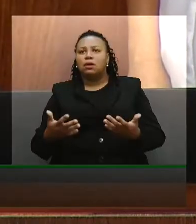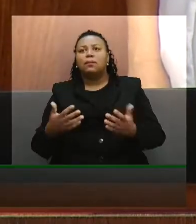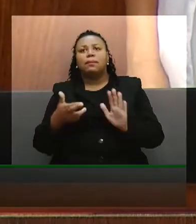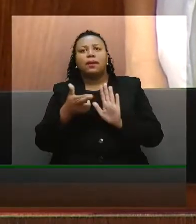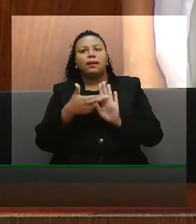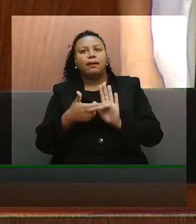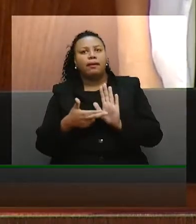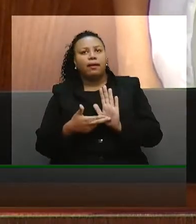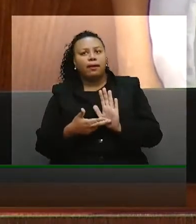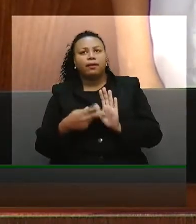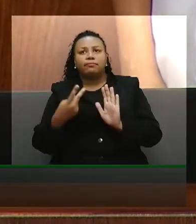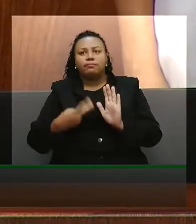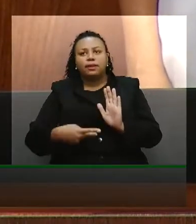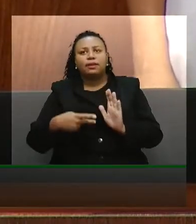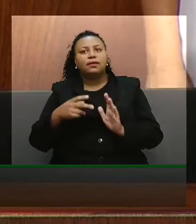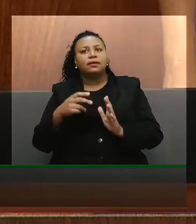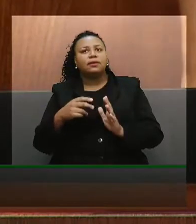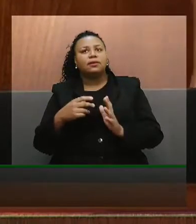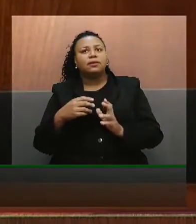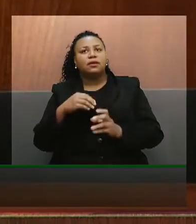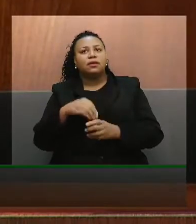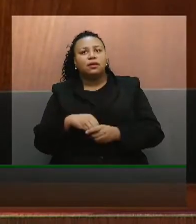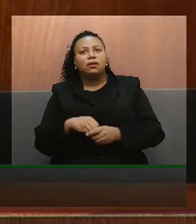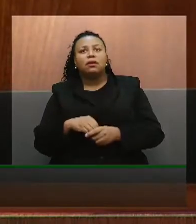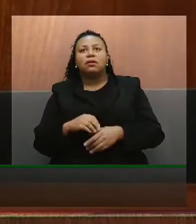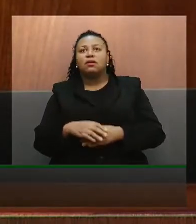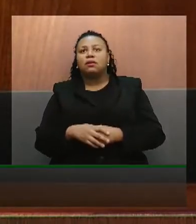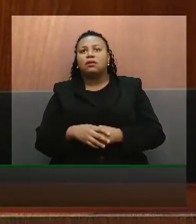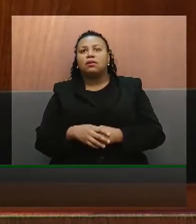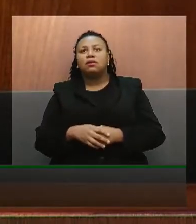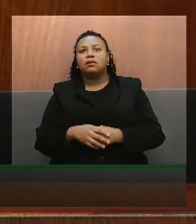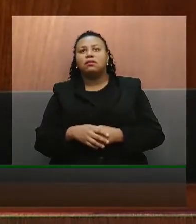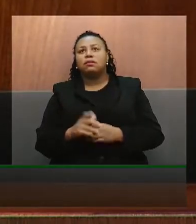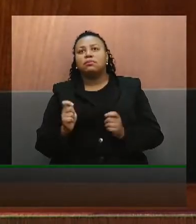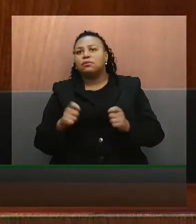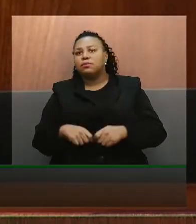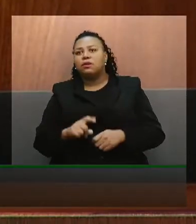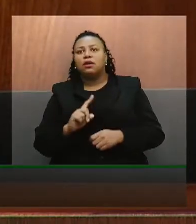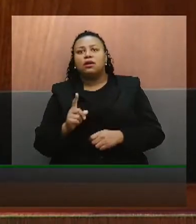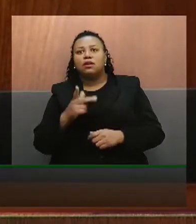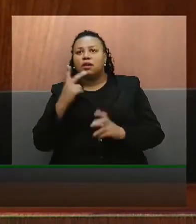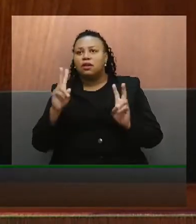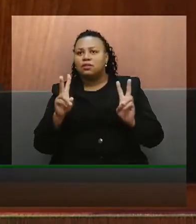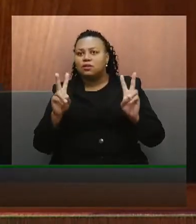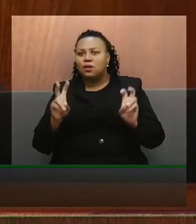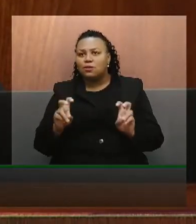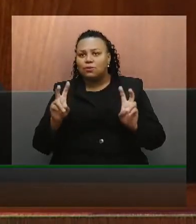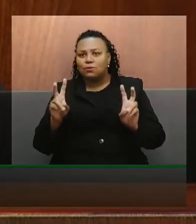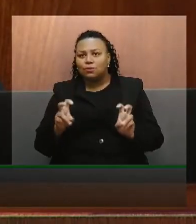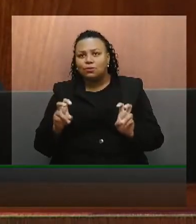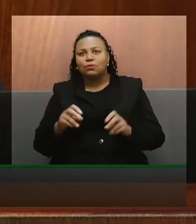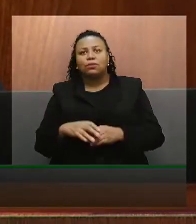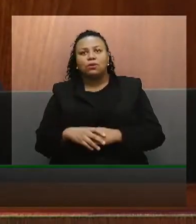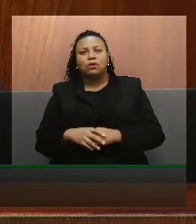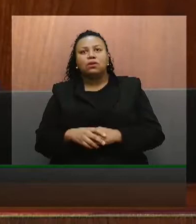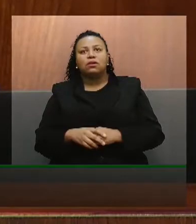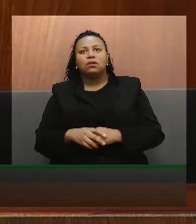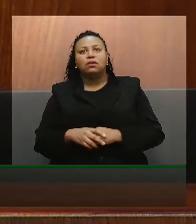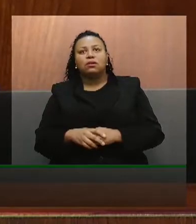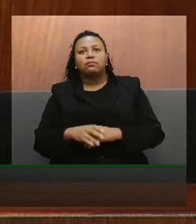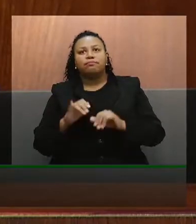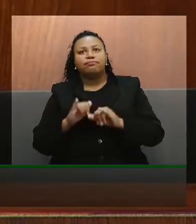regimento desta Casa, é facultado essa possibilidade, e trazer esse tema aos